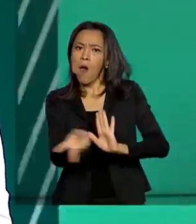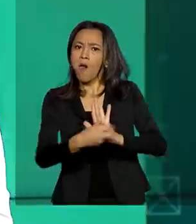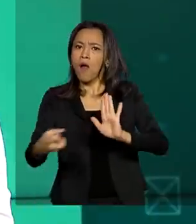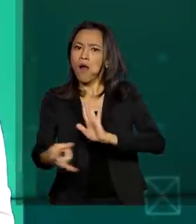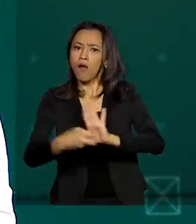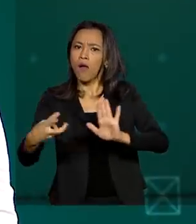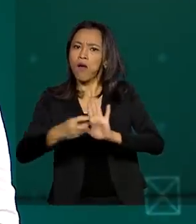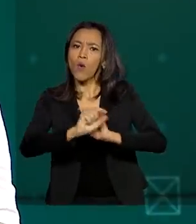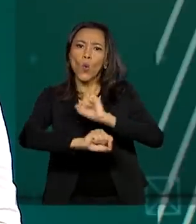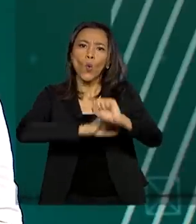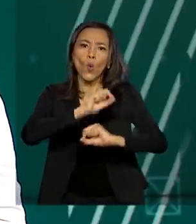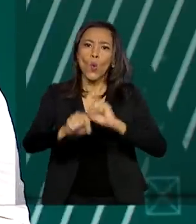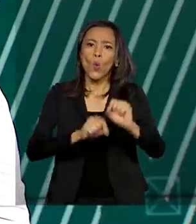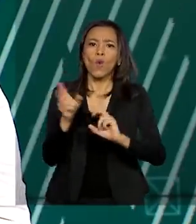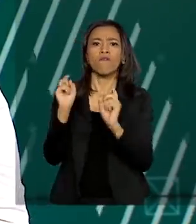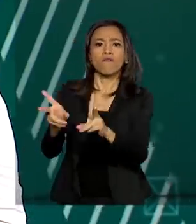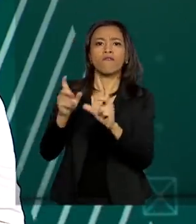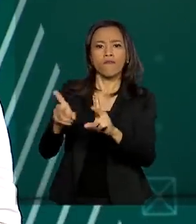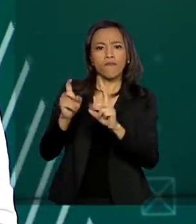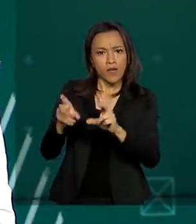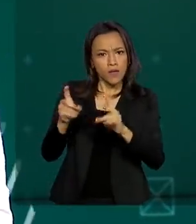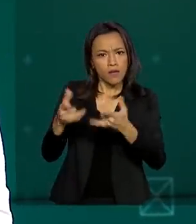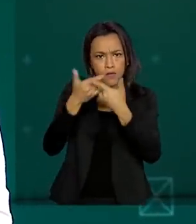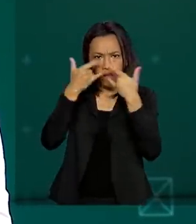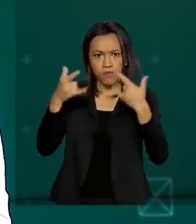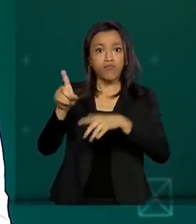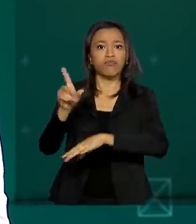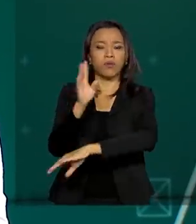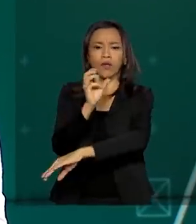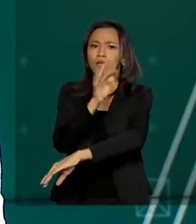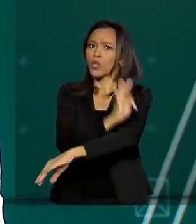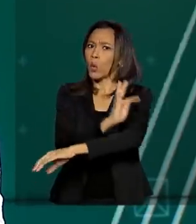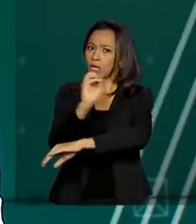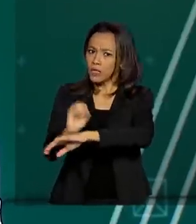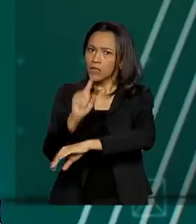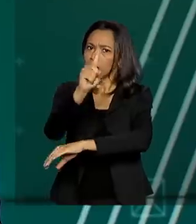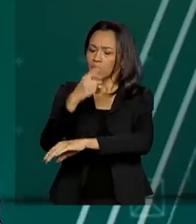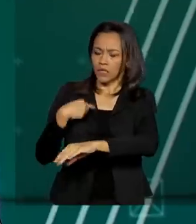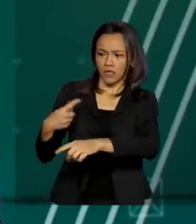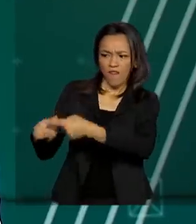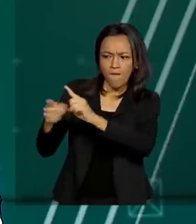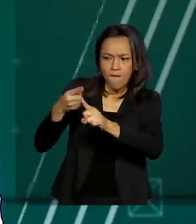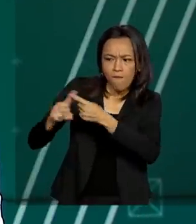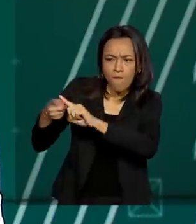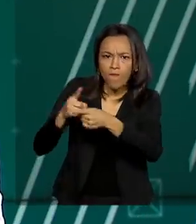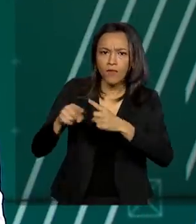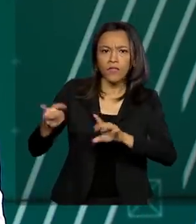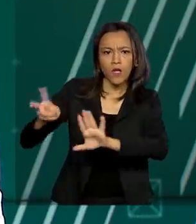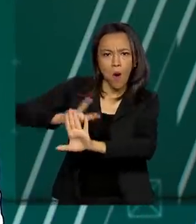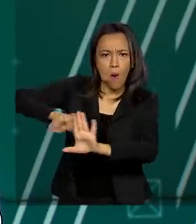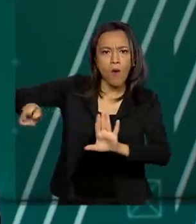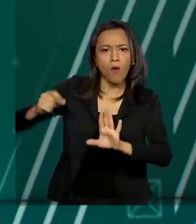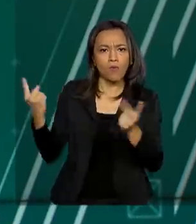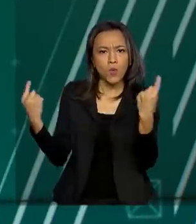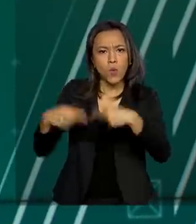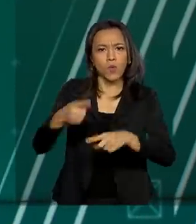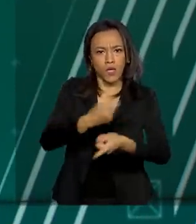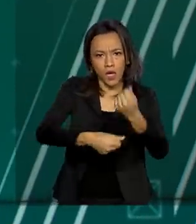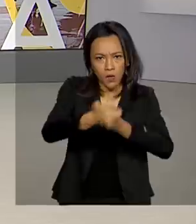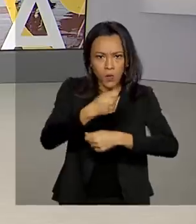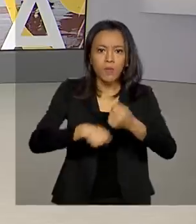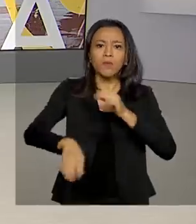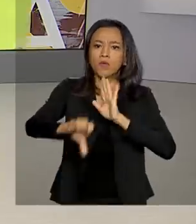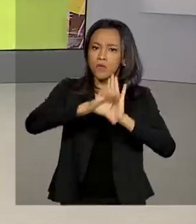Secretaria de Saúde do Tocantins. Os investigados poderão responder por formação de cartel e peculato, além de crime contra a economia.